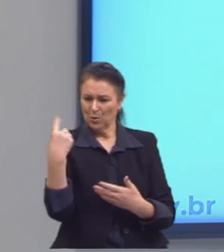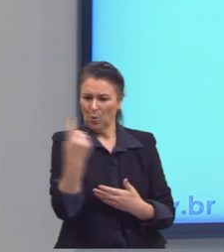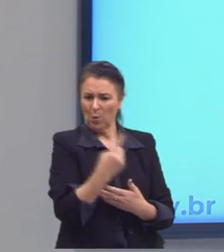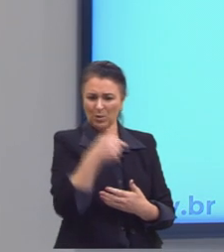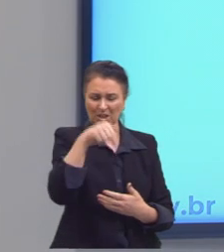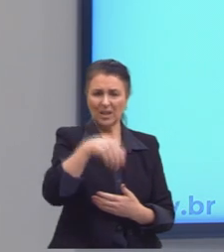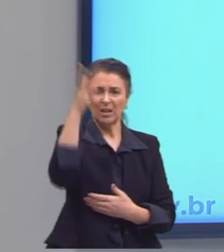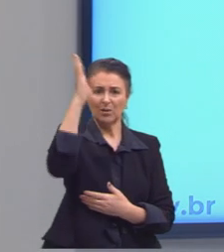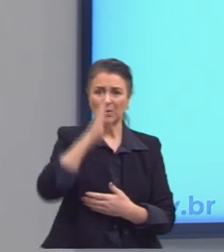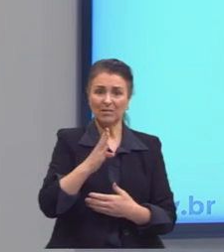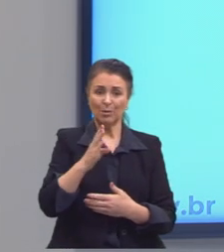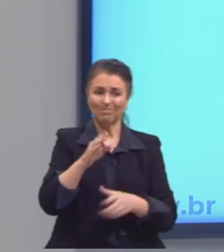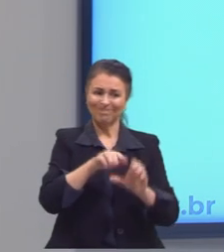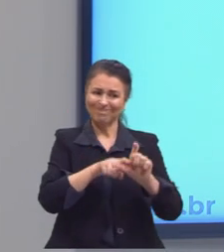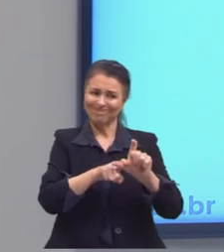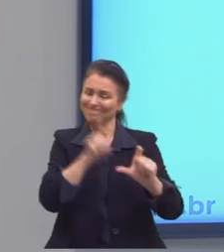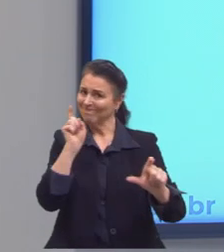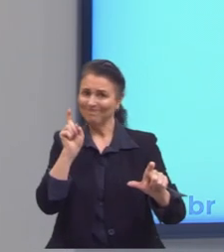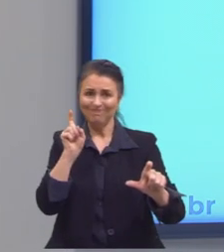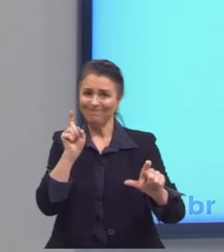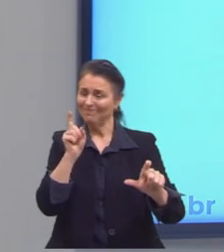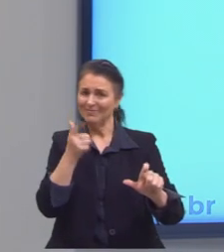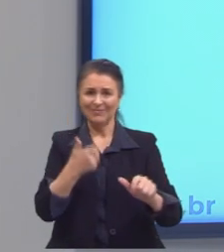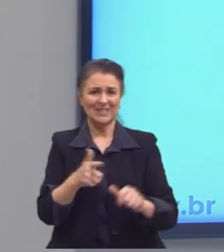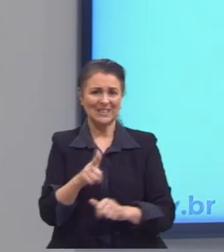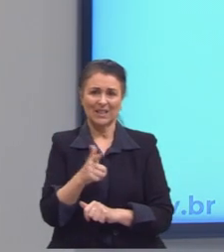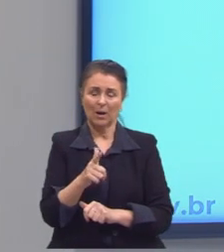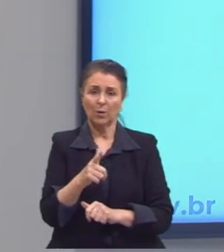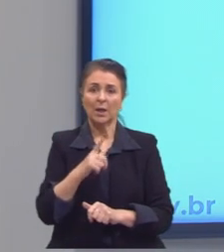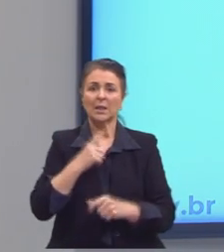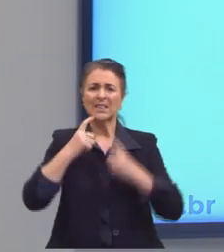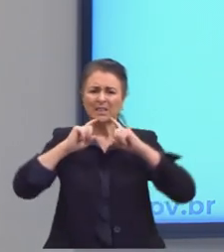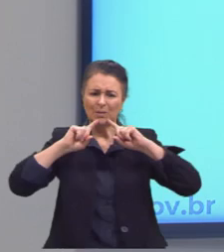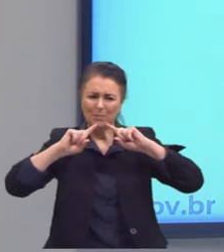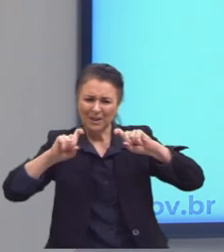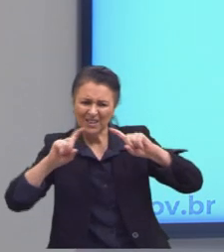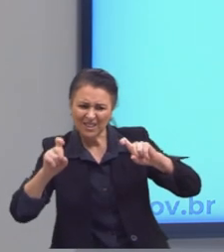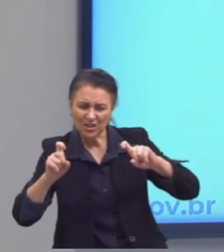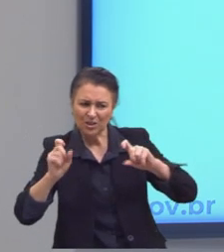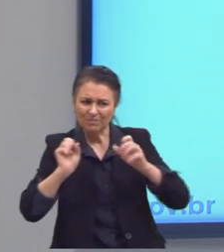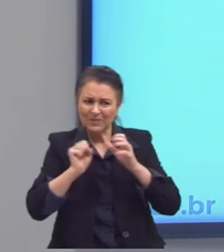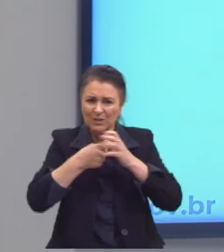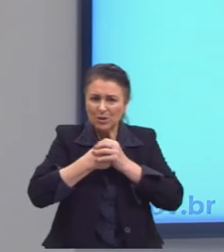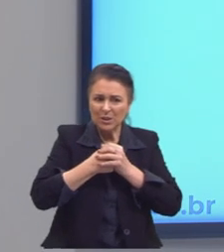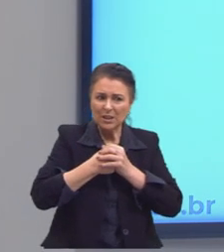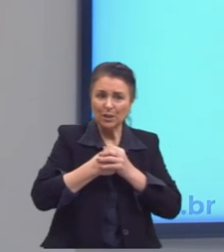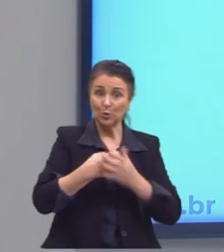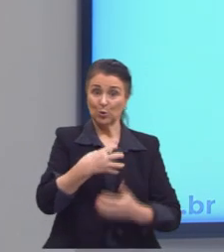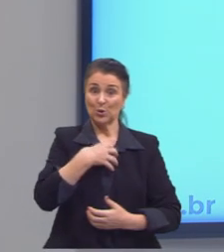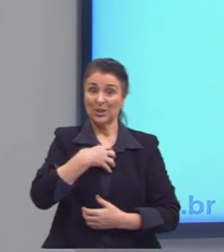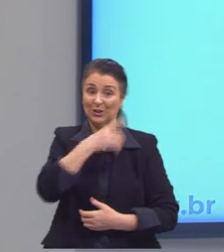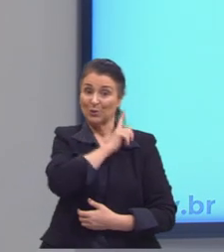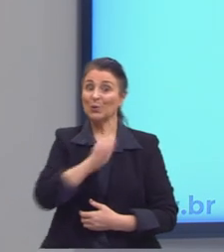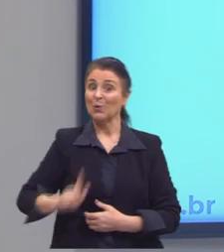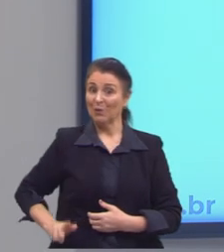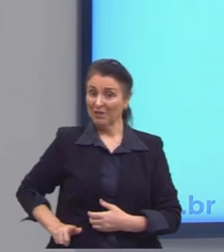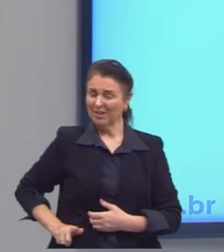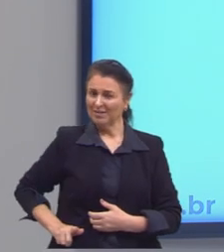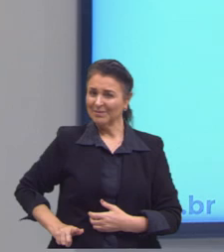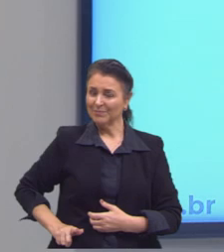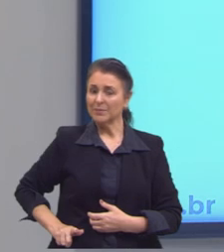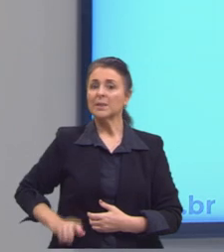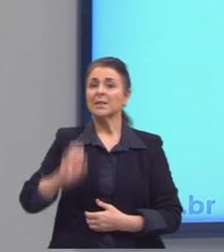dentro da independência do Brasil. E aí a gente tem uma crítica velada à forma de governo vigente. Aí nós temos a questão certa. Por quê?